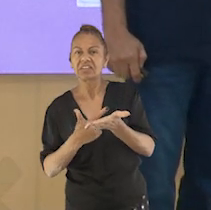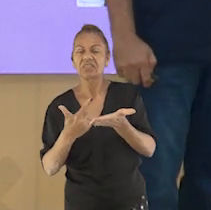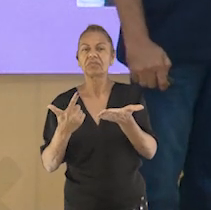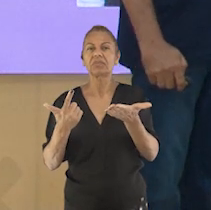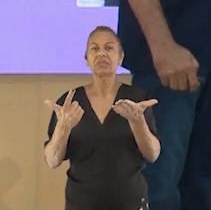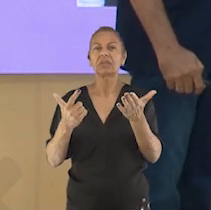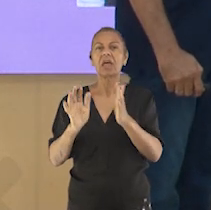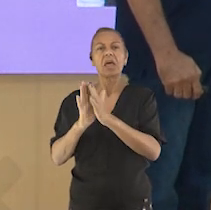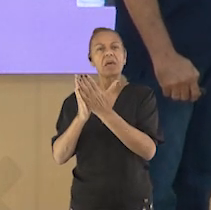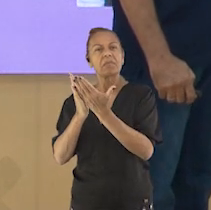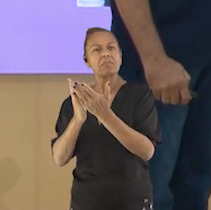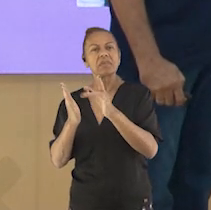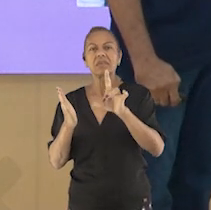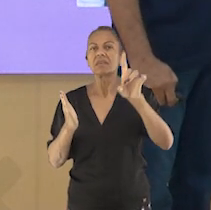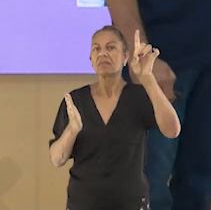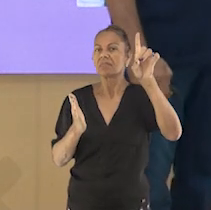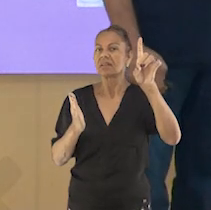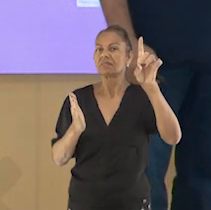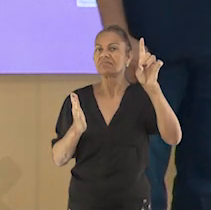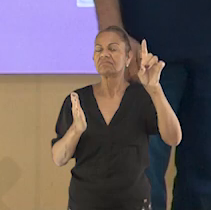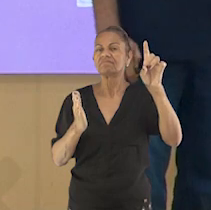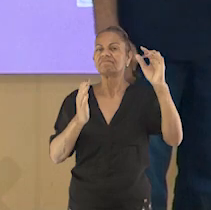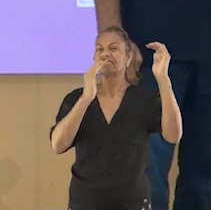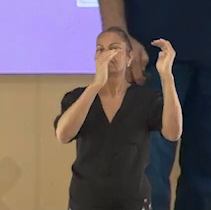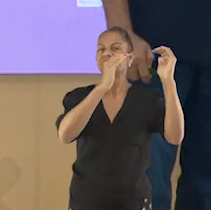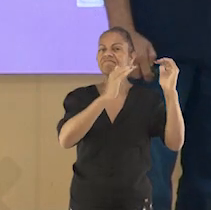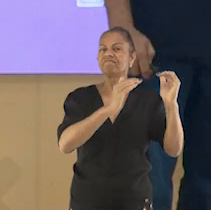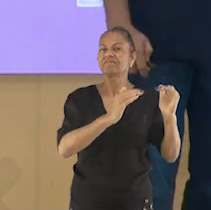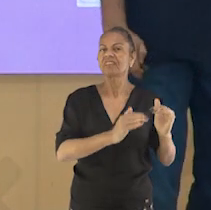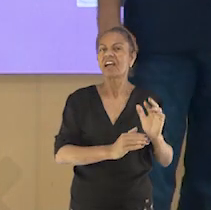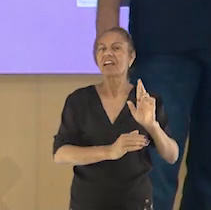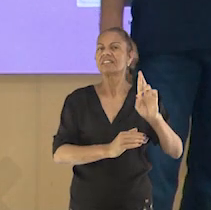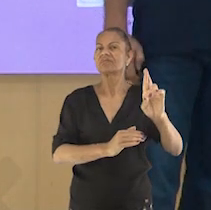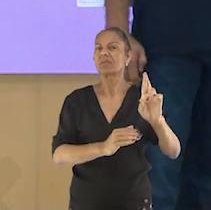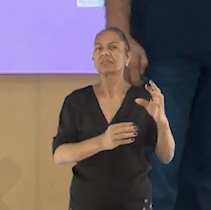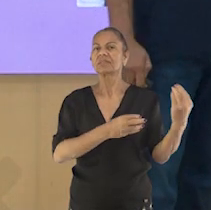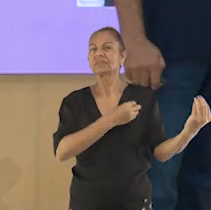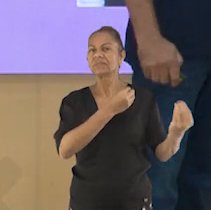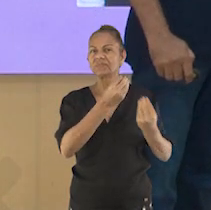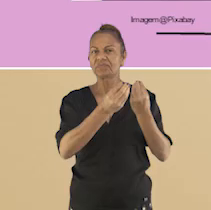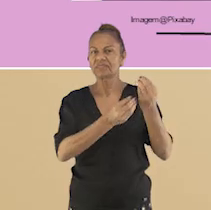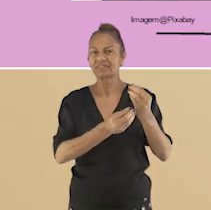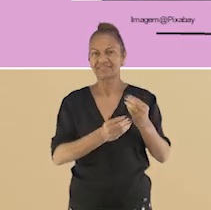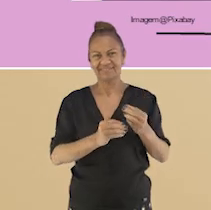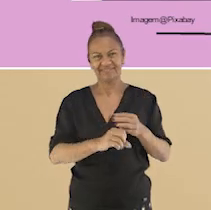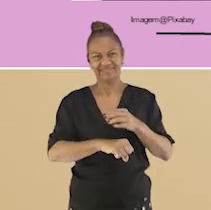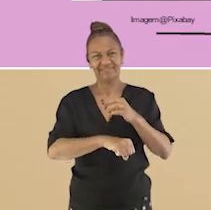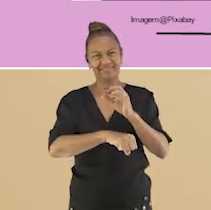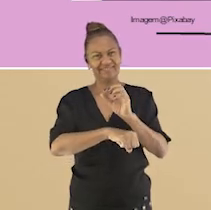pelos livros? É uma transmissão pela Bíblia? Tempo para você responder.